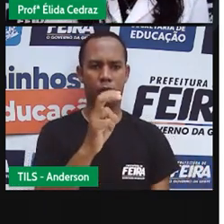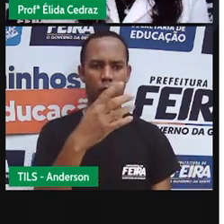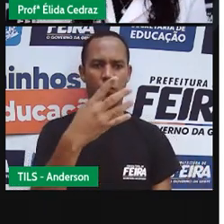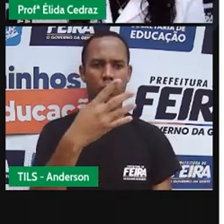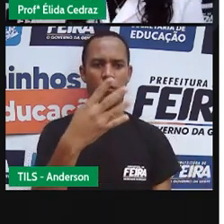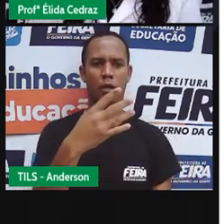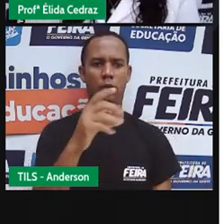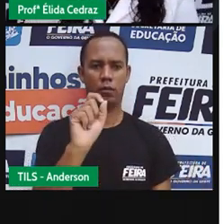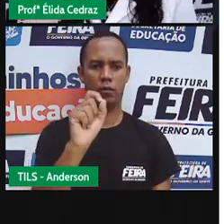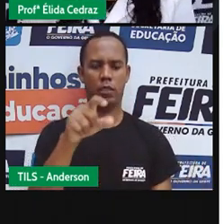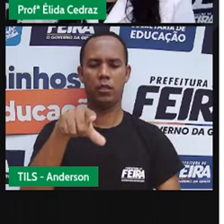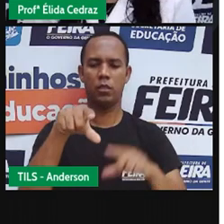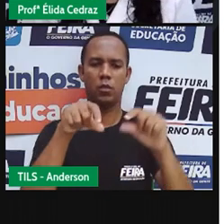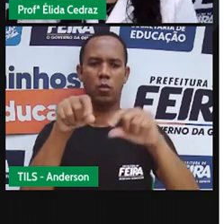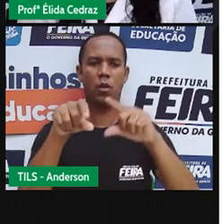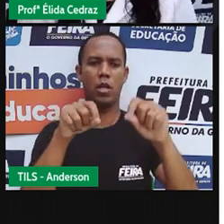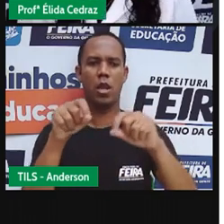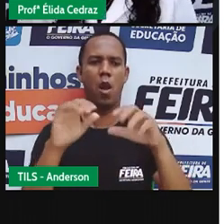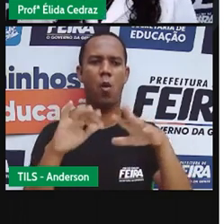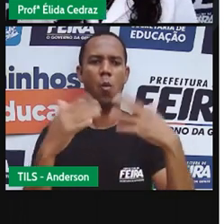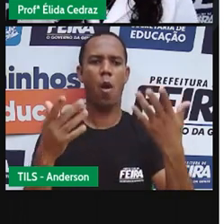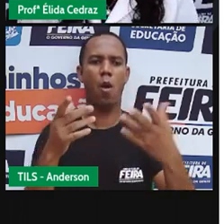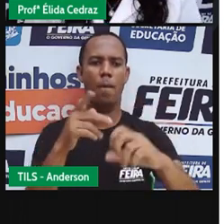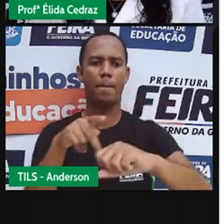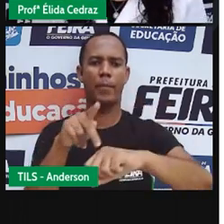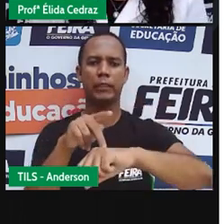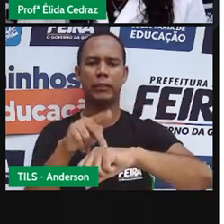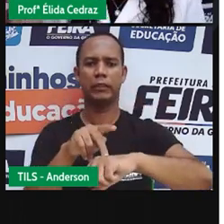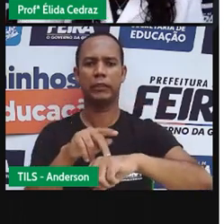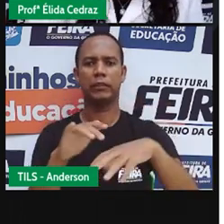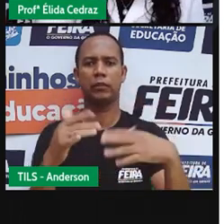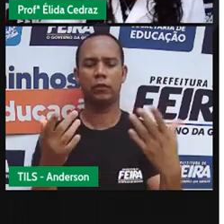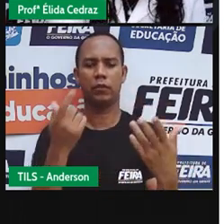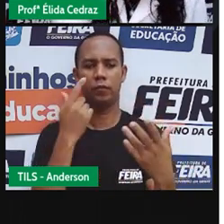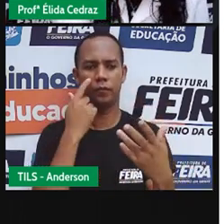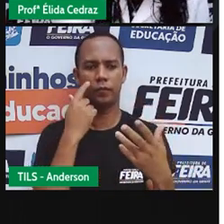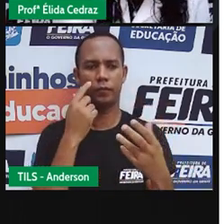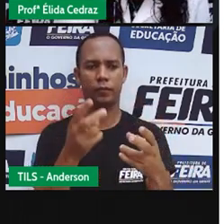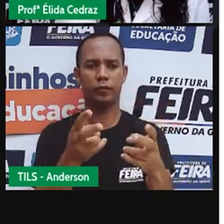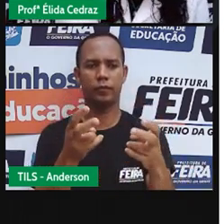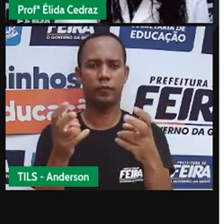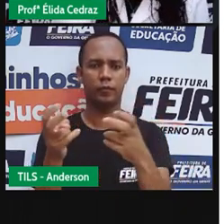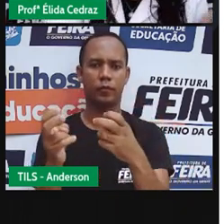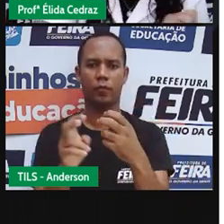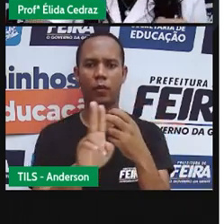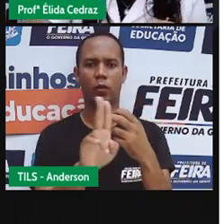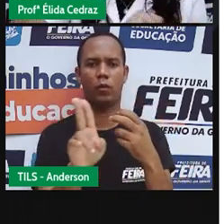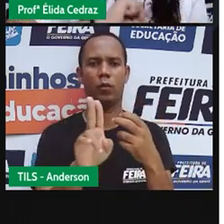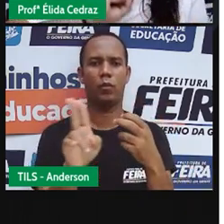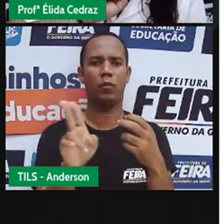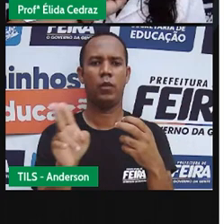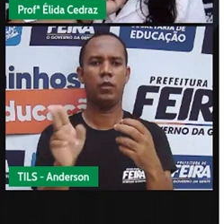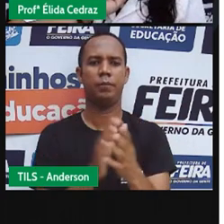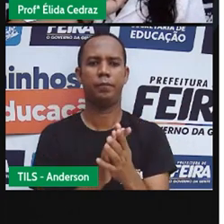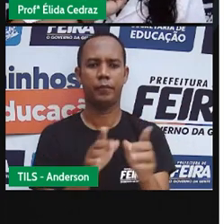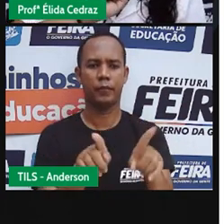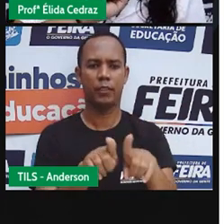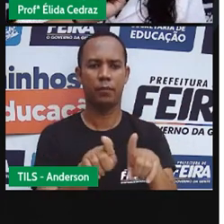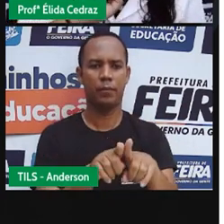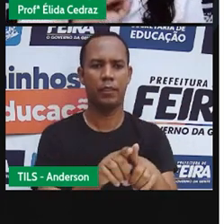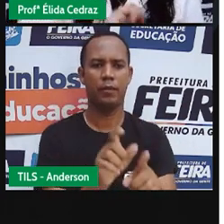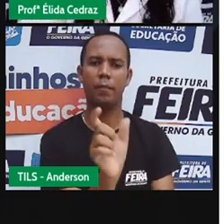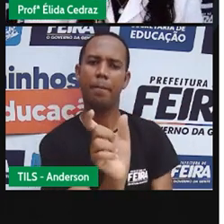escolhi eles. Eles têm algo em comum. Olha aí para os nomes. Agora são as